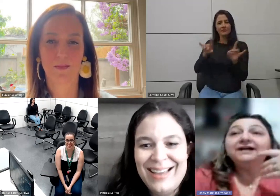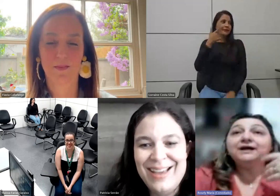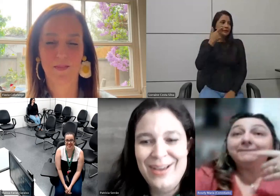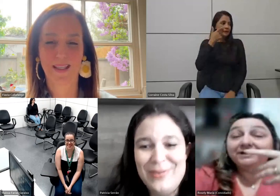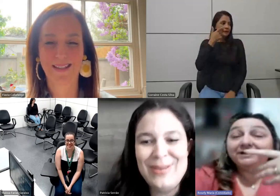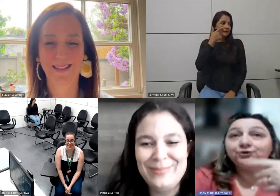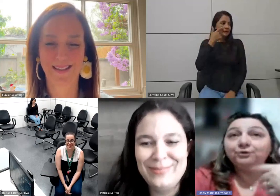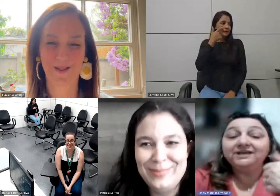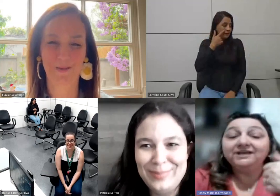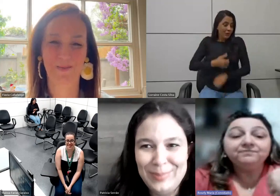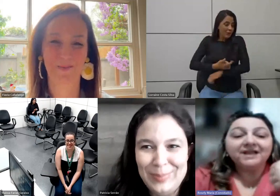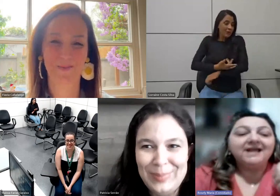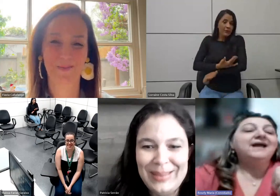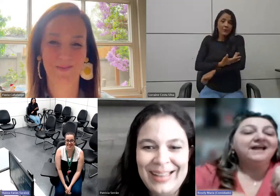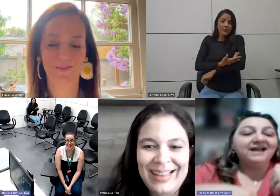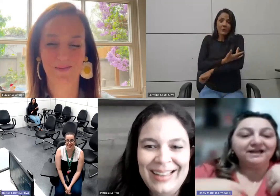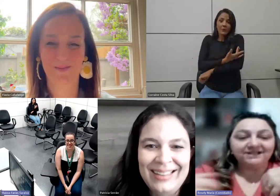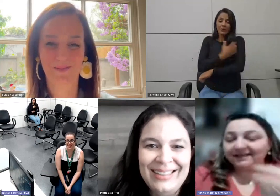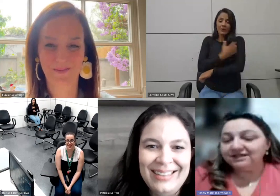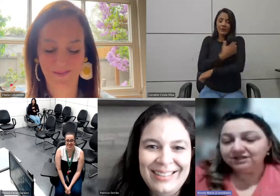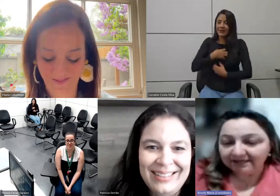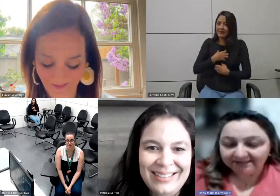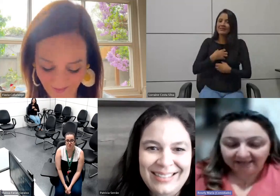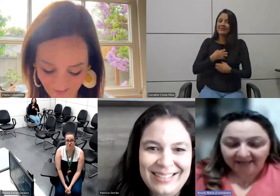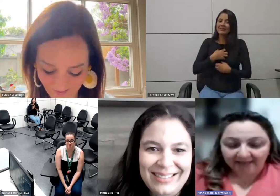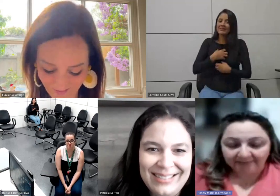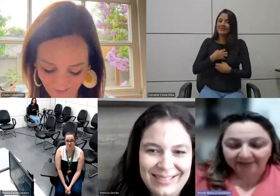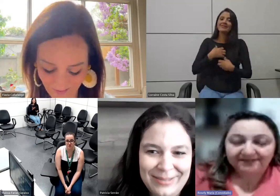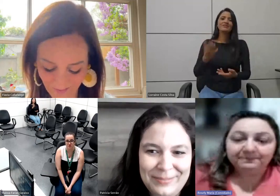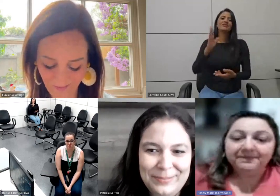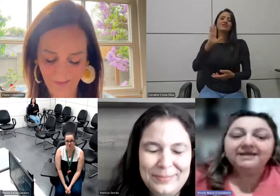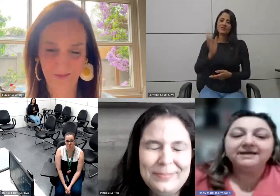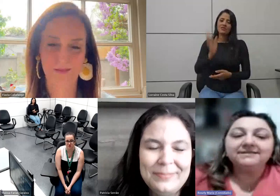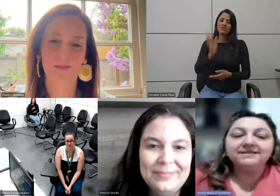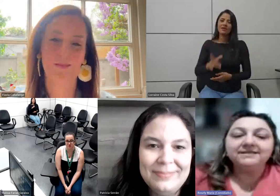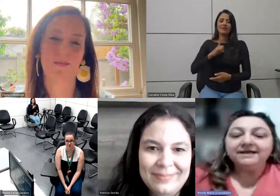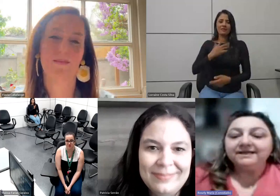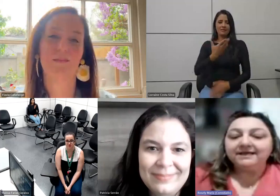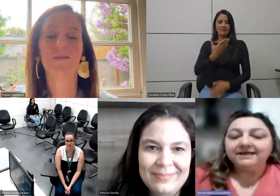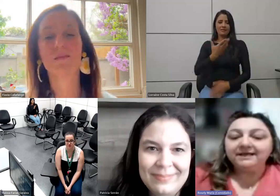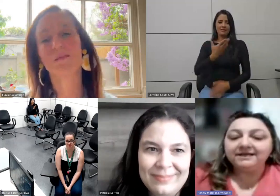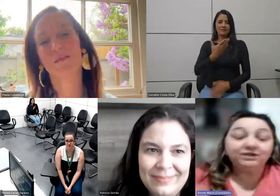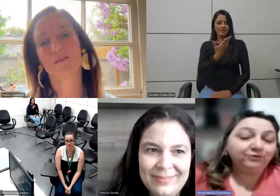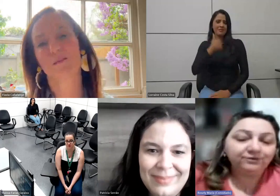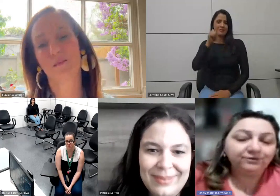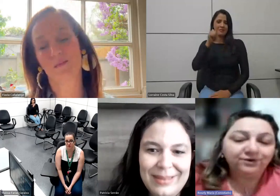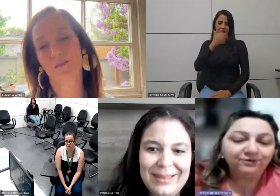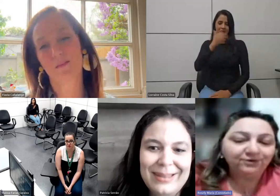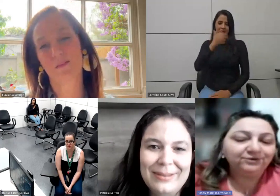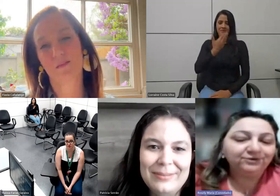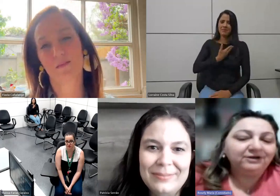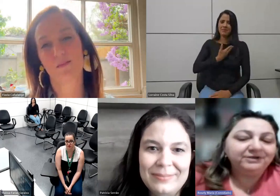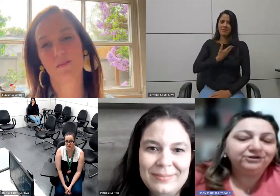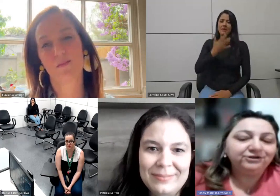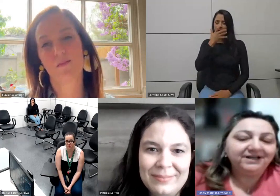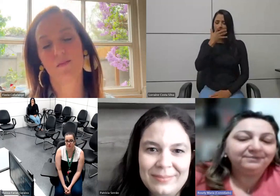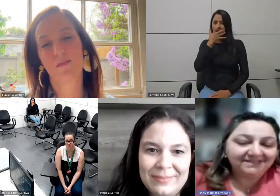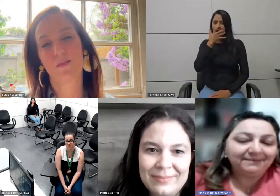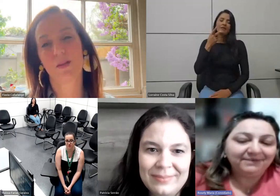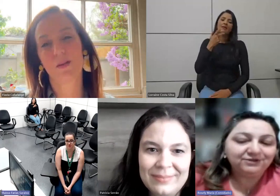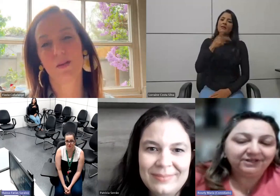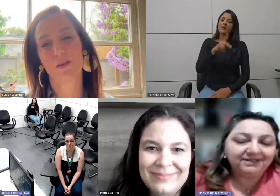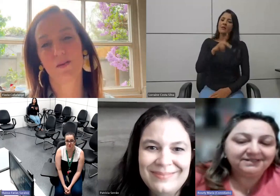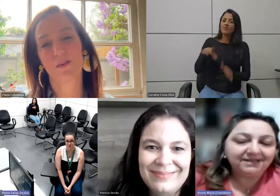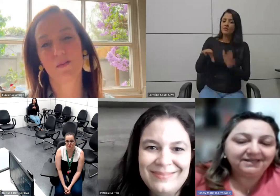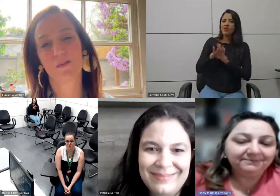ambiciona mexe muito comigo já tem assim amigas minhas que diminuíam o som quando o Fabinho